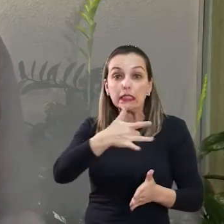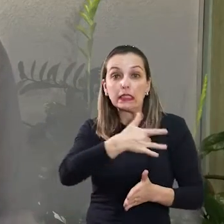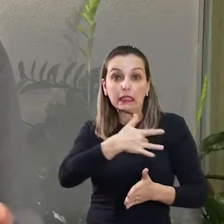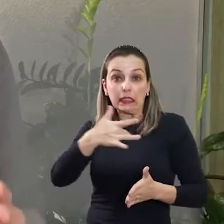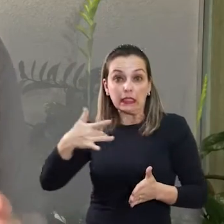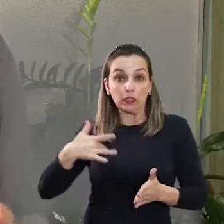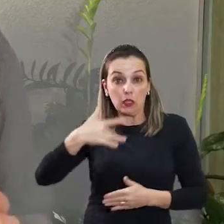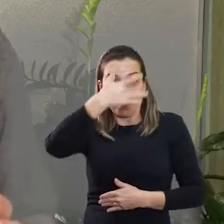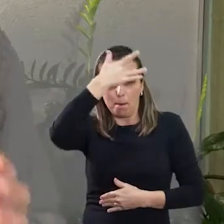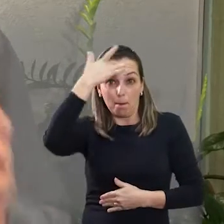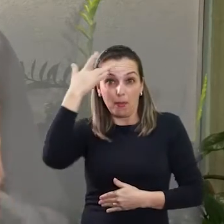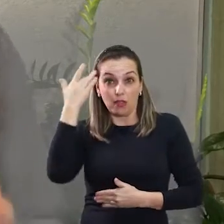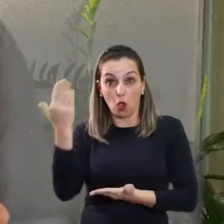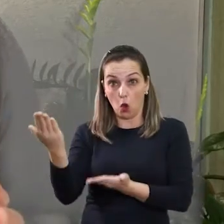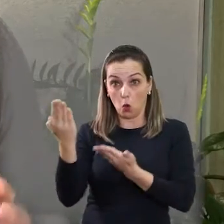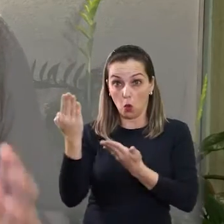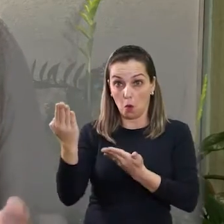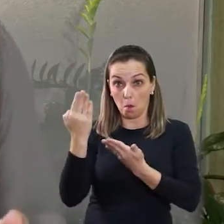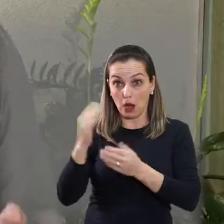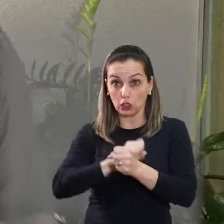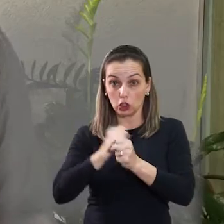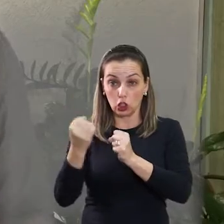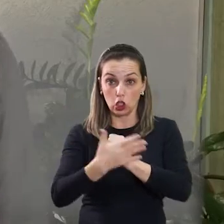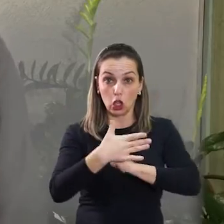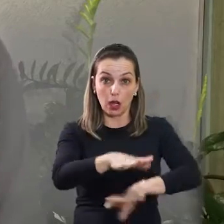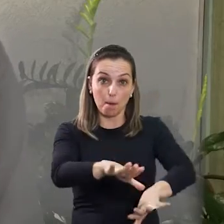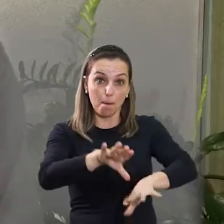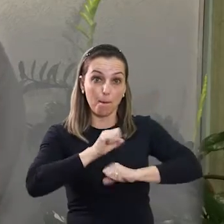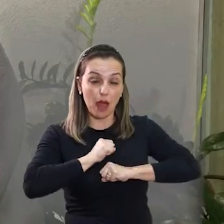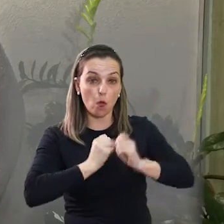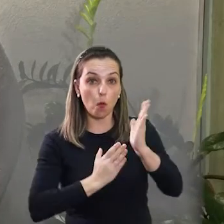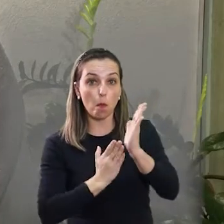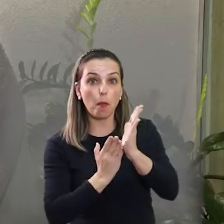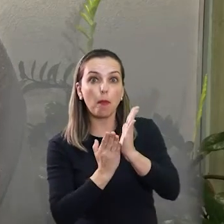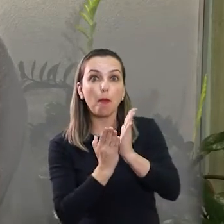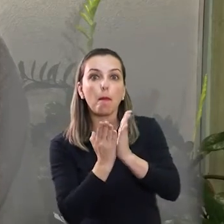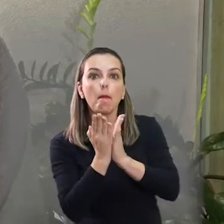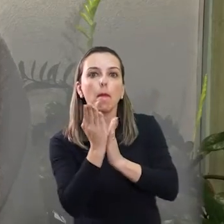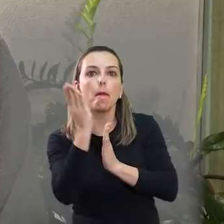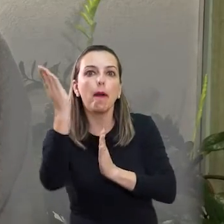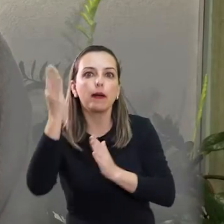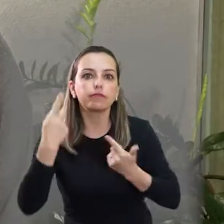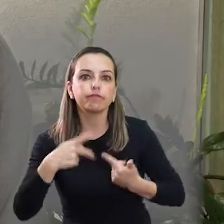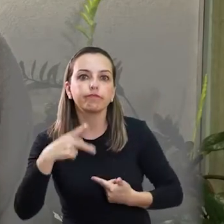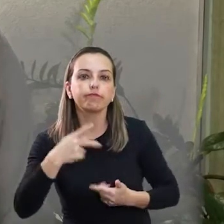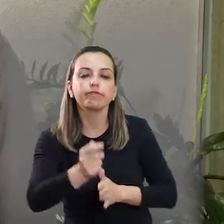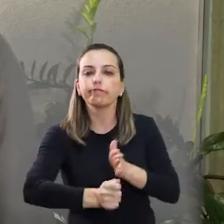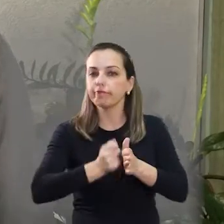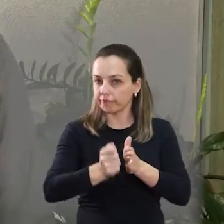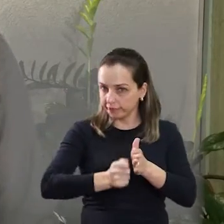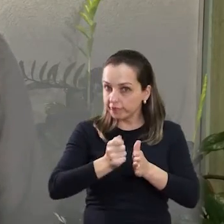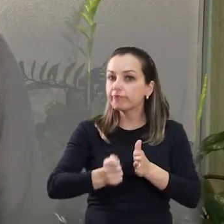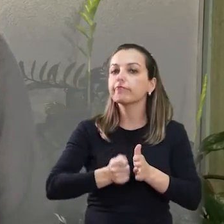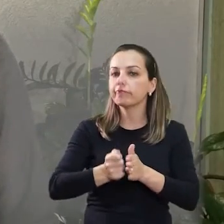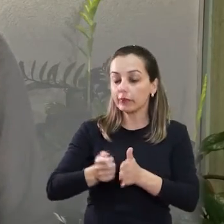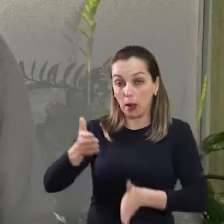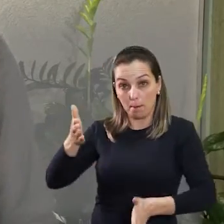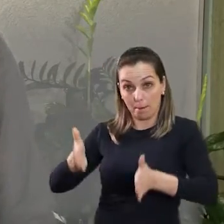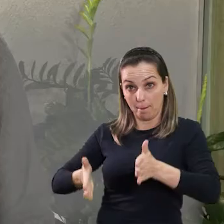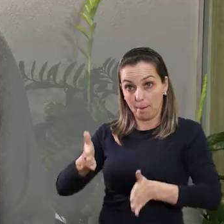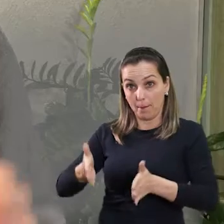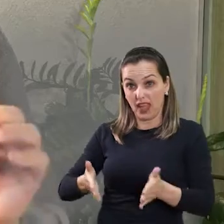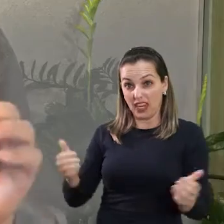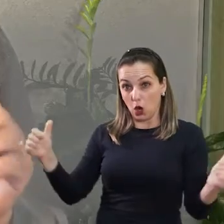de atendimentos de pacientes com suspeita da Covid-19 na cidade de Araraquara crescendo muito nas últimas semanas.